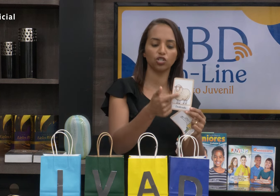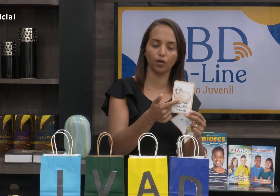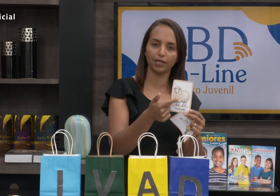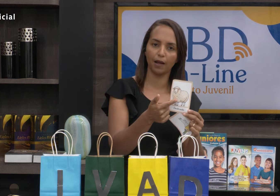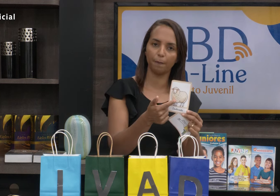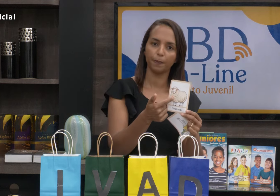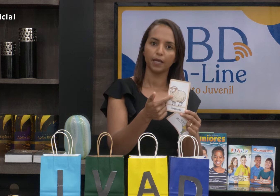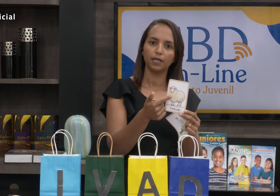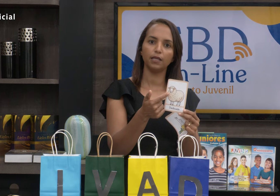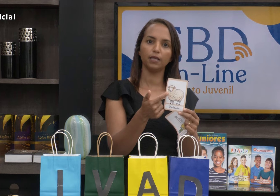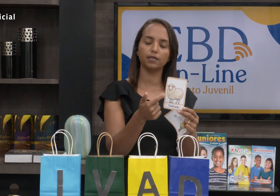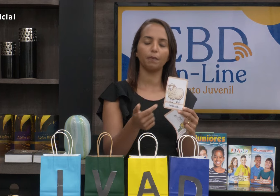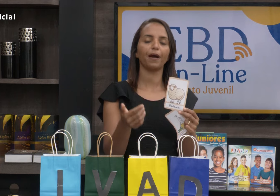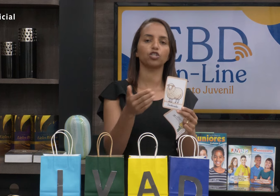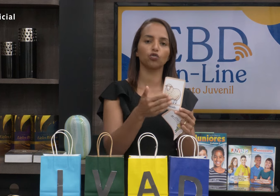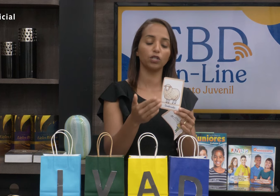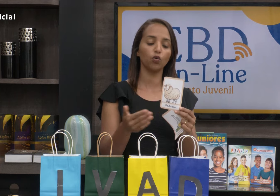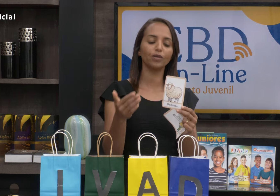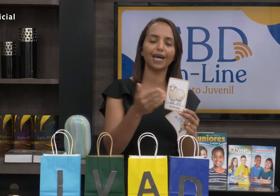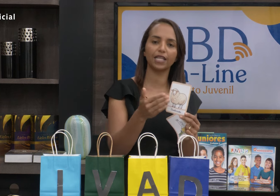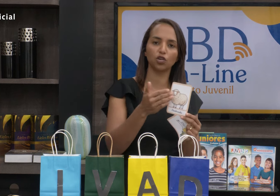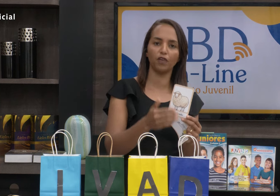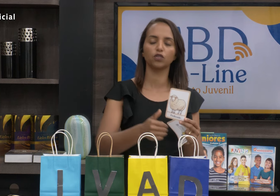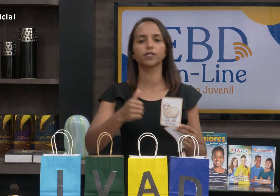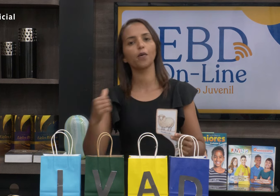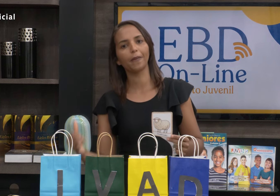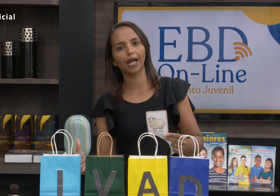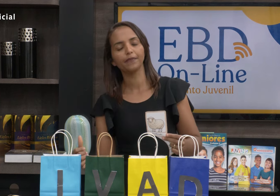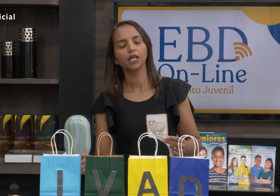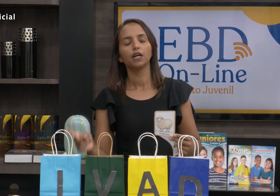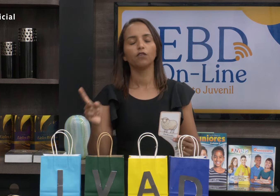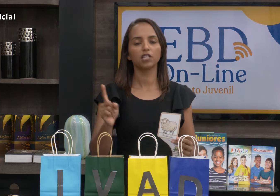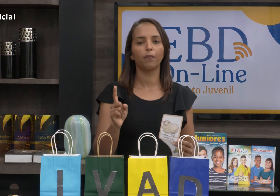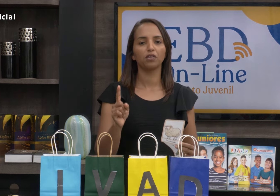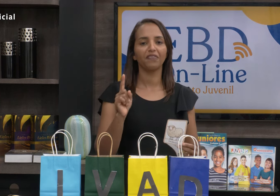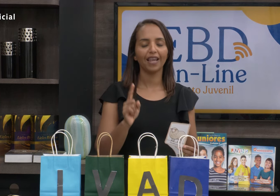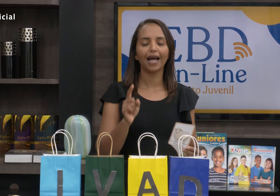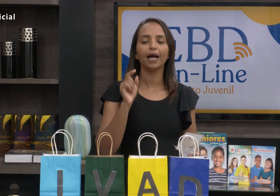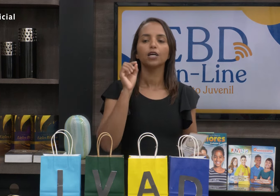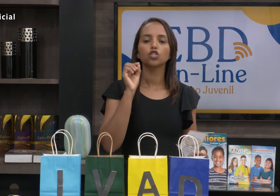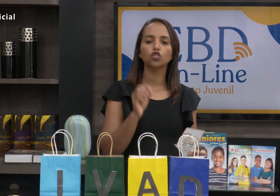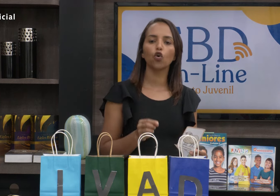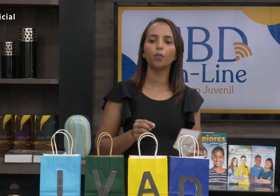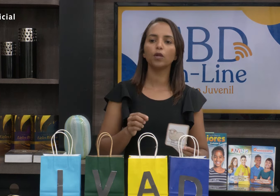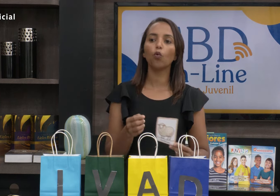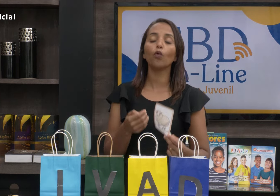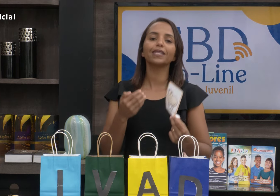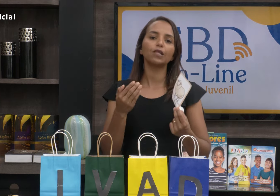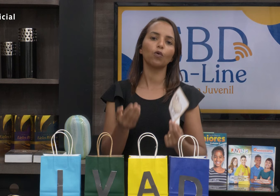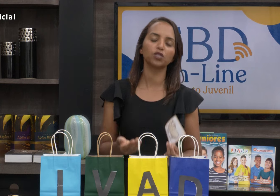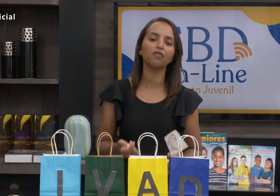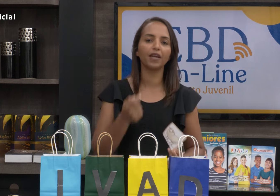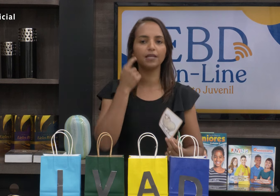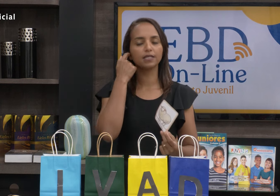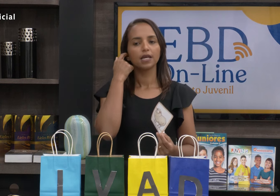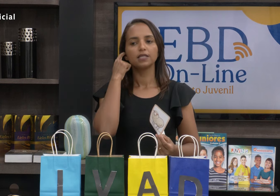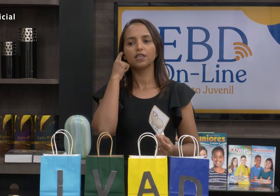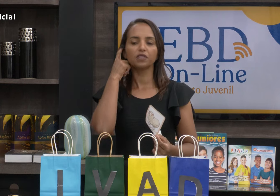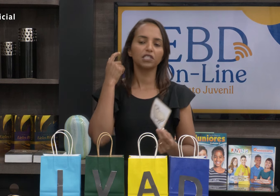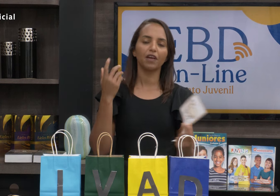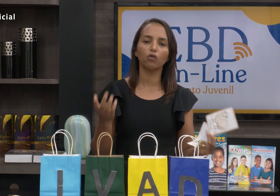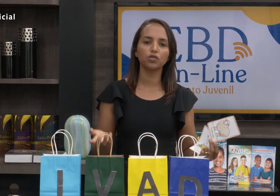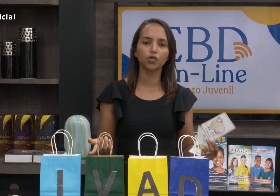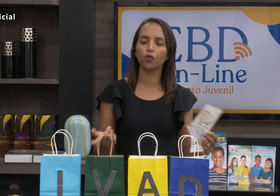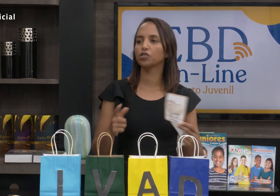desta história de ele ser pastor e de cuidar das ovelhas do seu pai, você pode falar sobre o cuidado com as ovelhas.